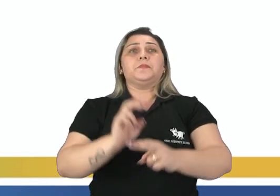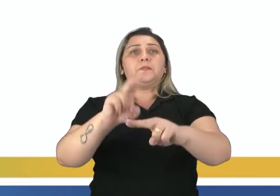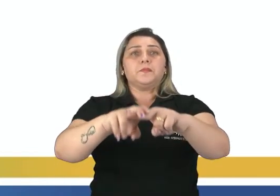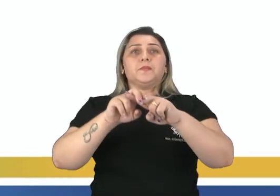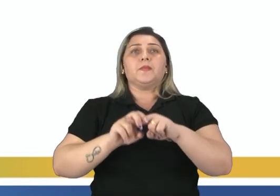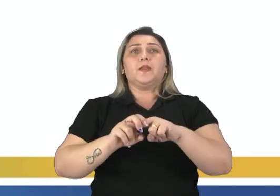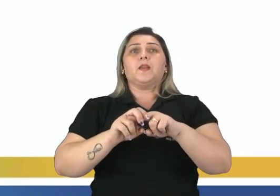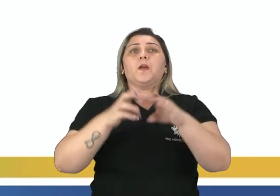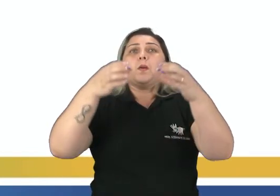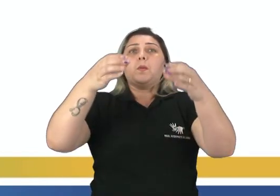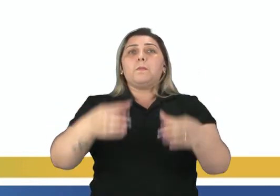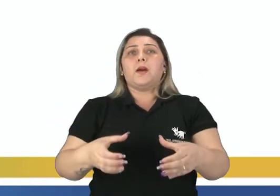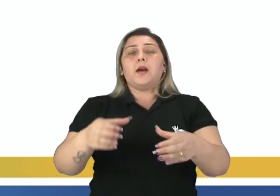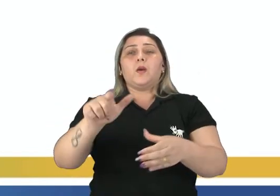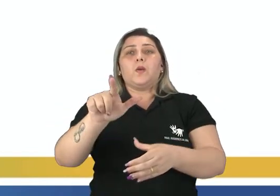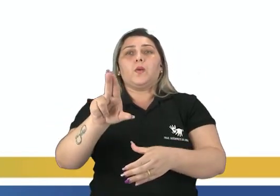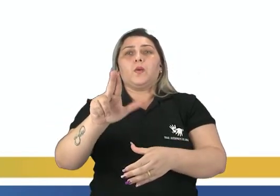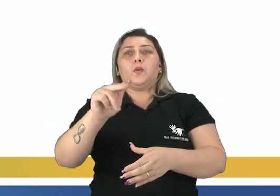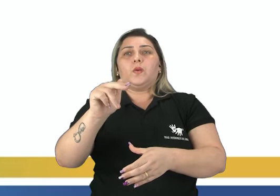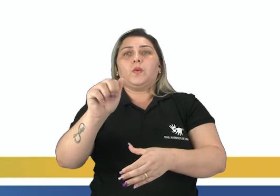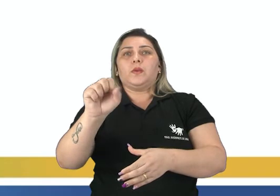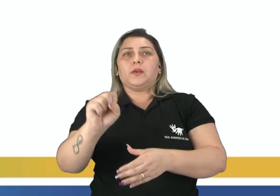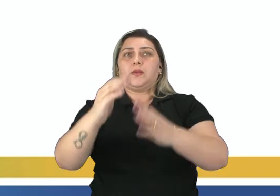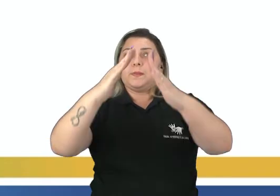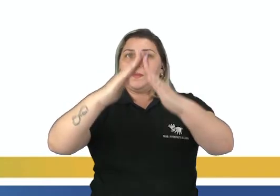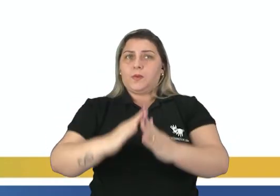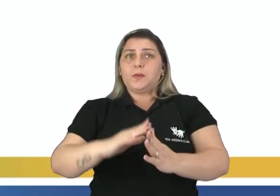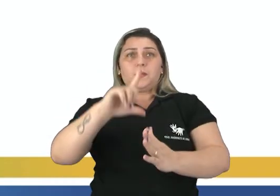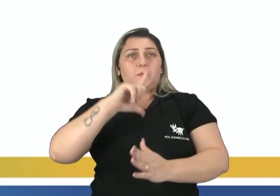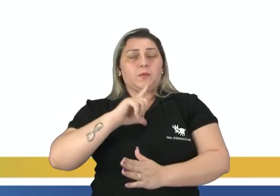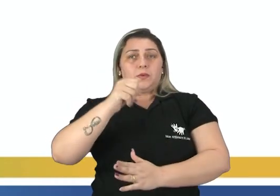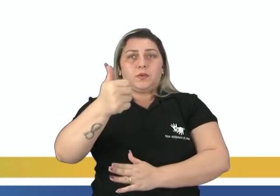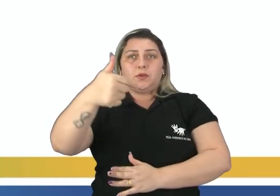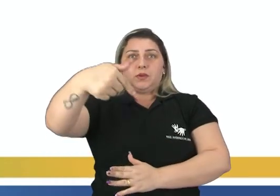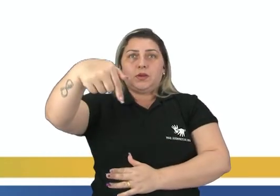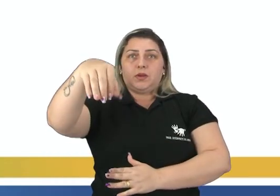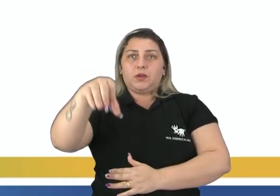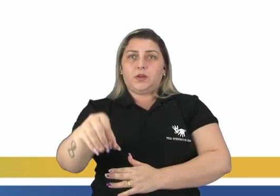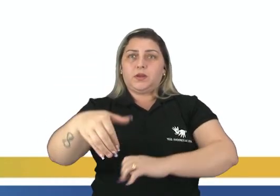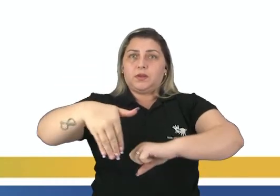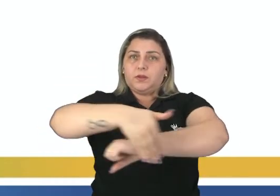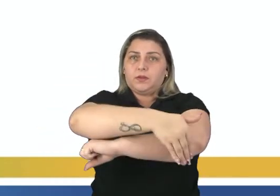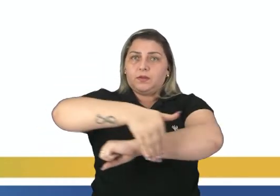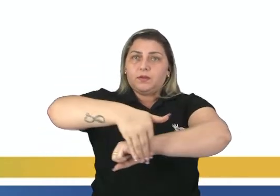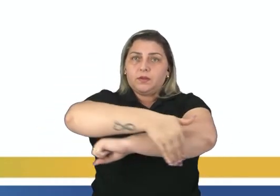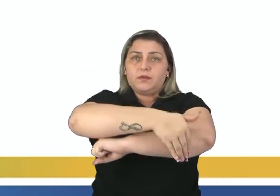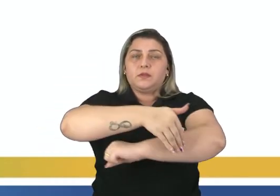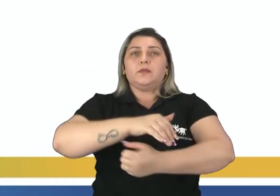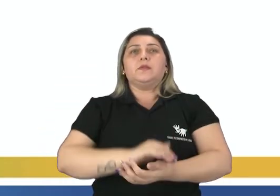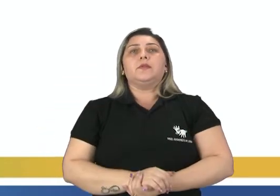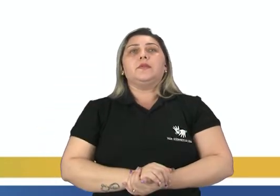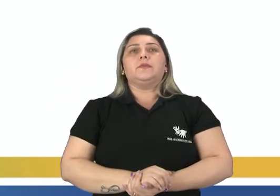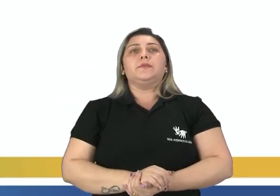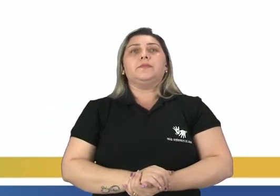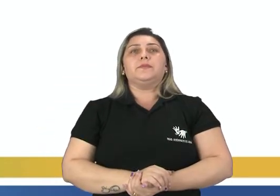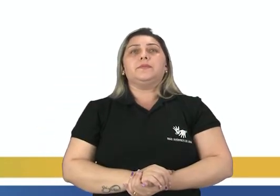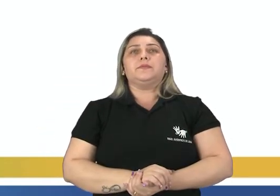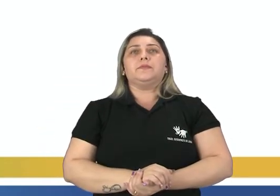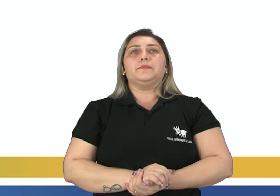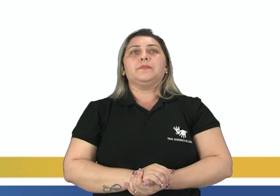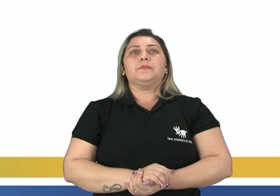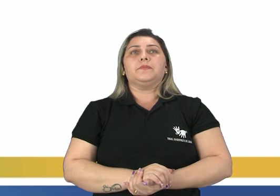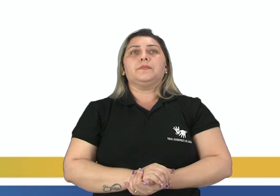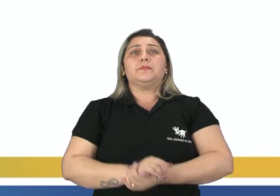Então, portanto, o bairro onde Lucas mora possui 170 ruas.